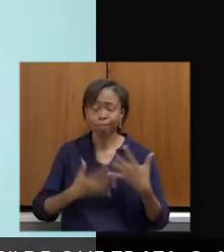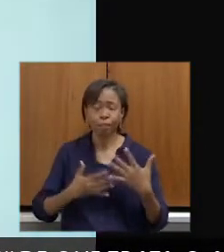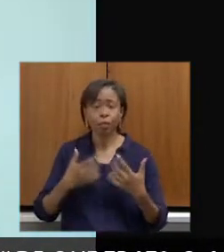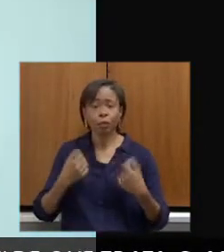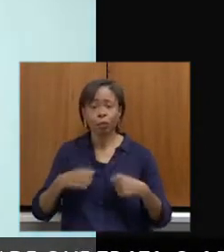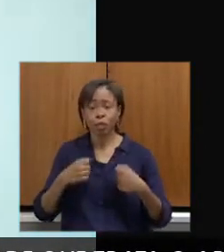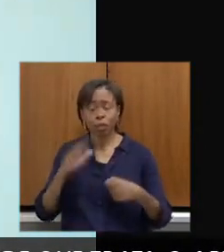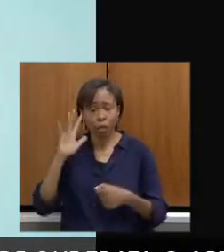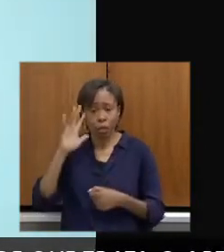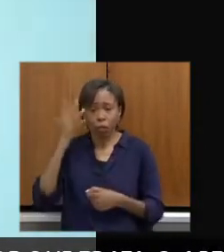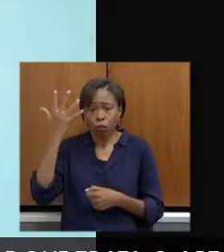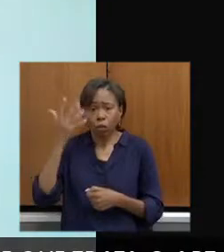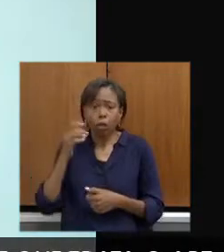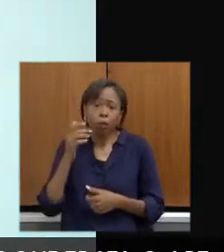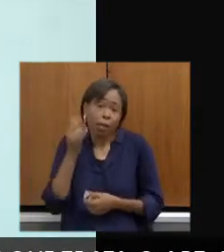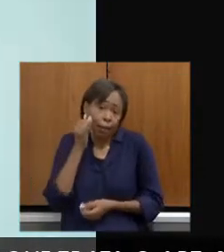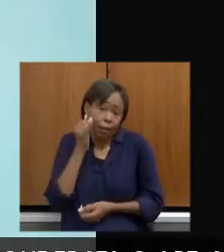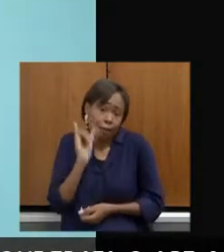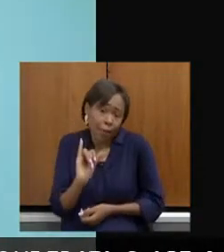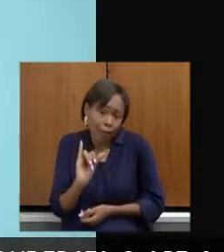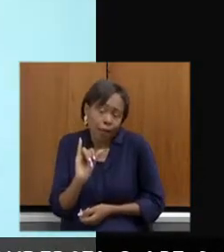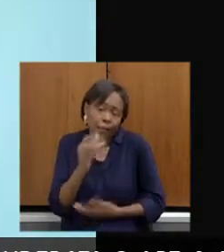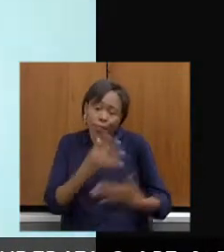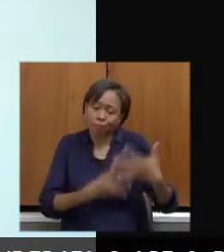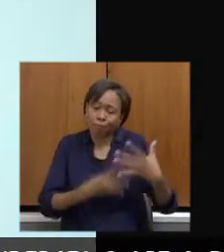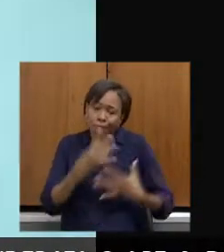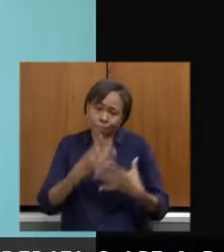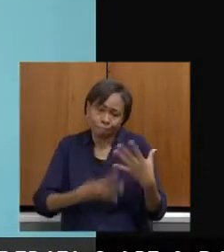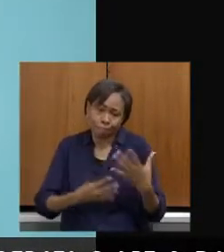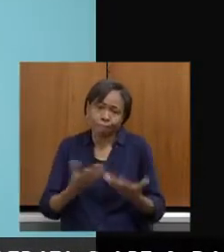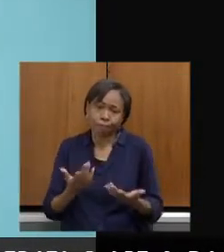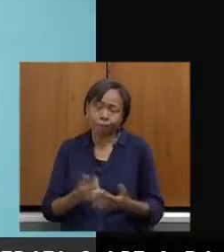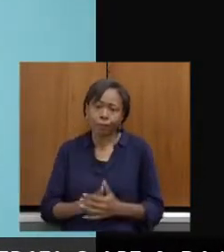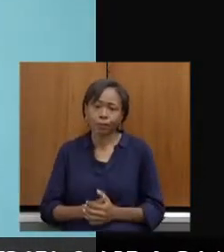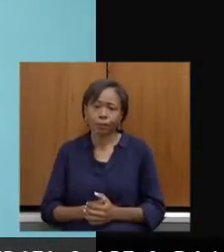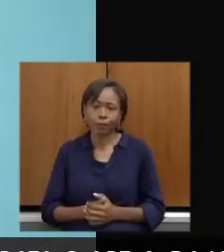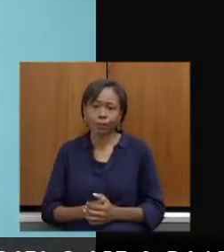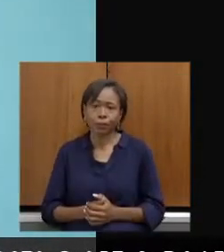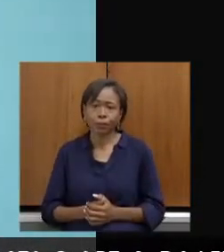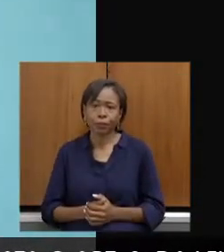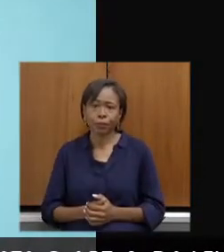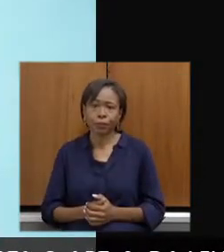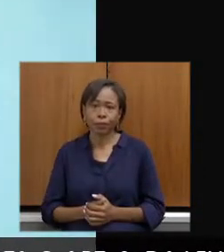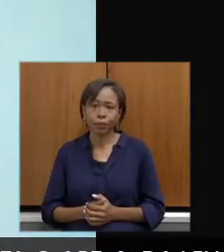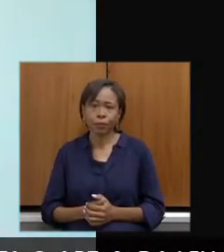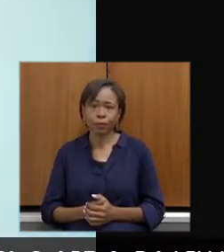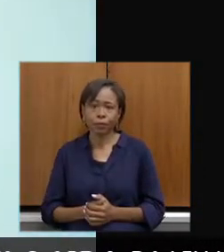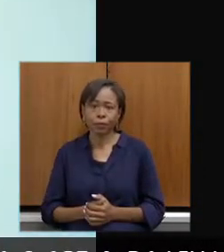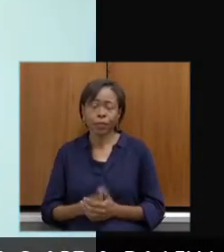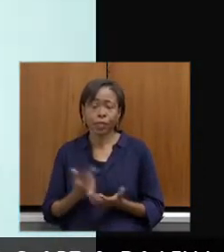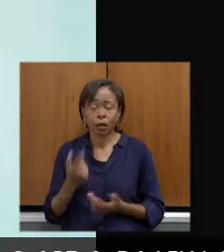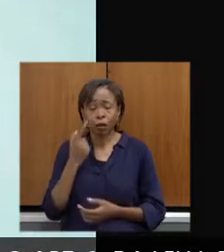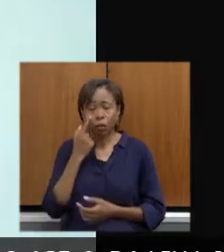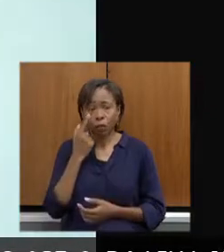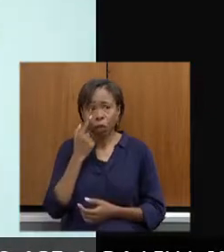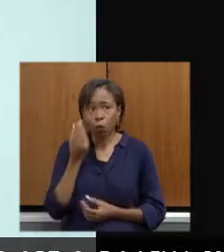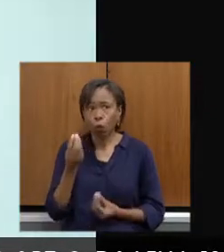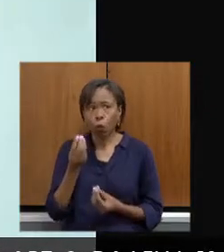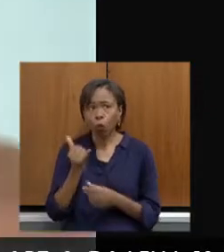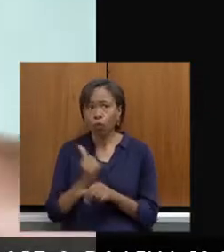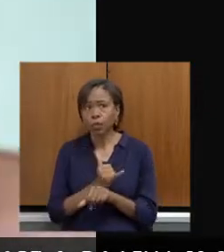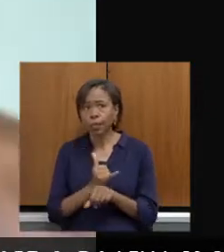transtorno e a gente acaba perdendo. Então, assim, é ver uma maneira mais